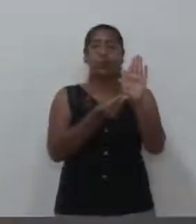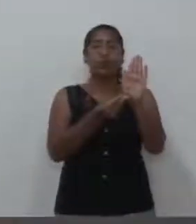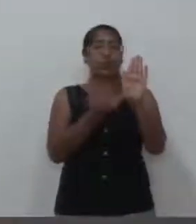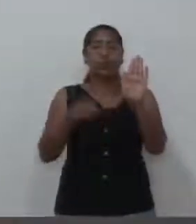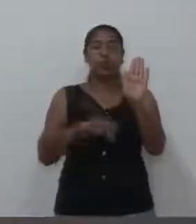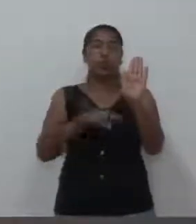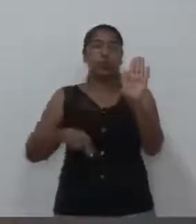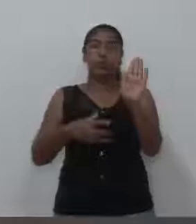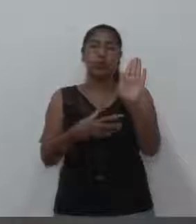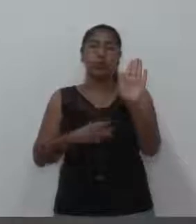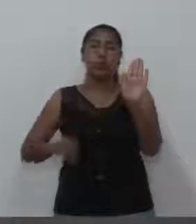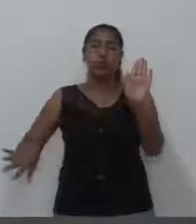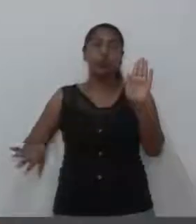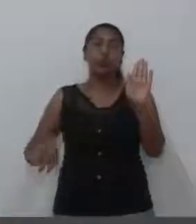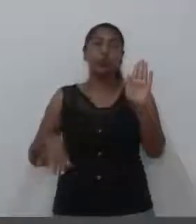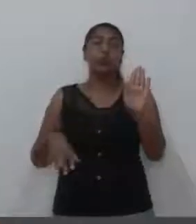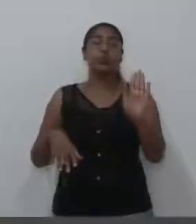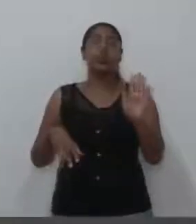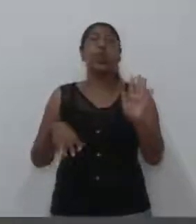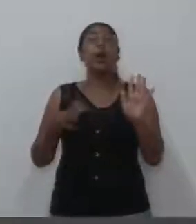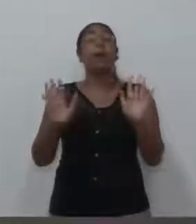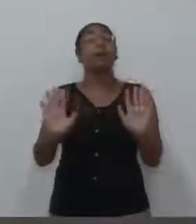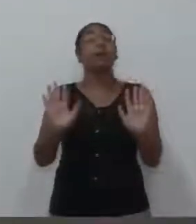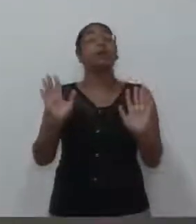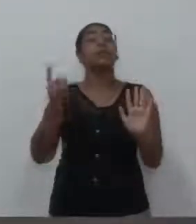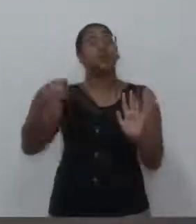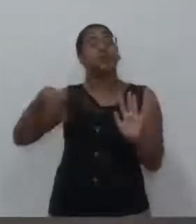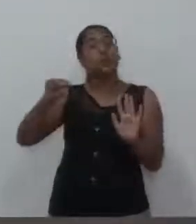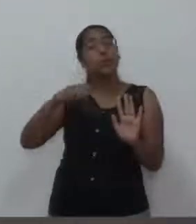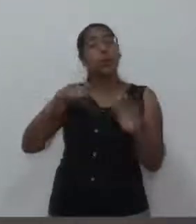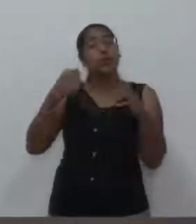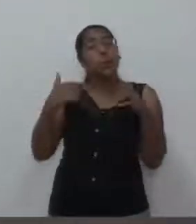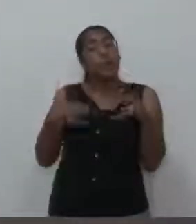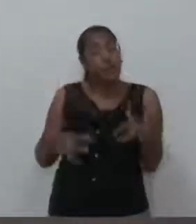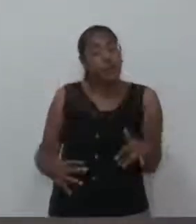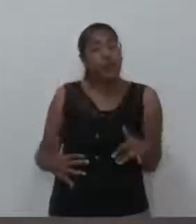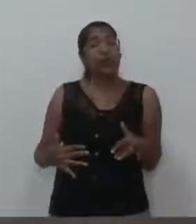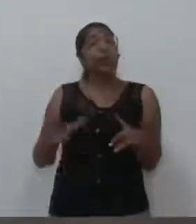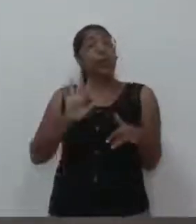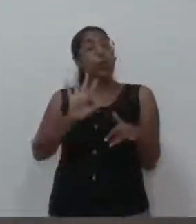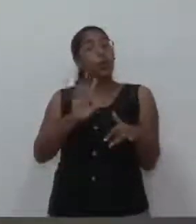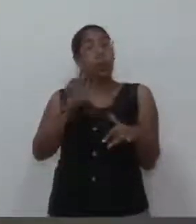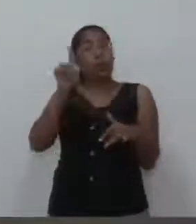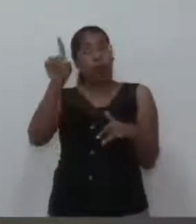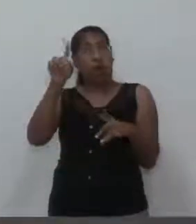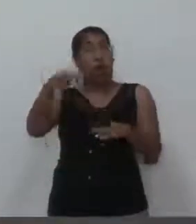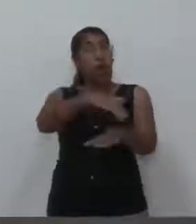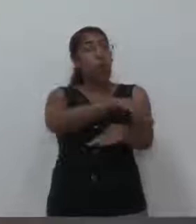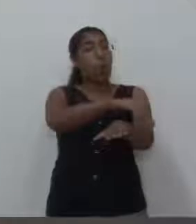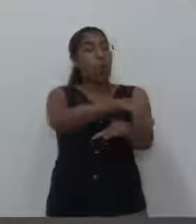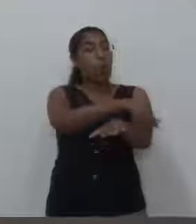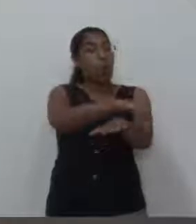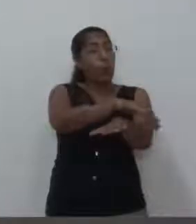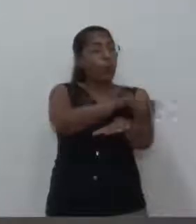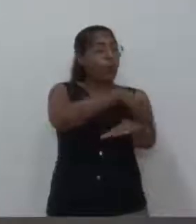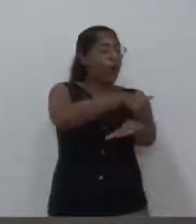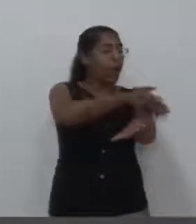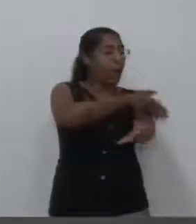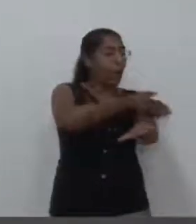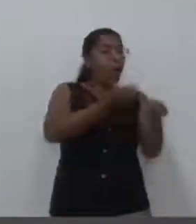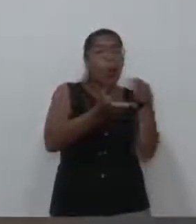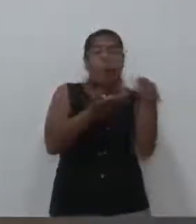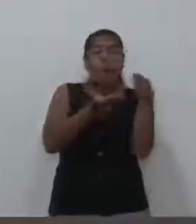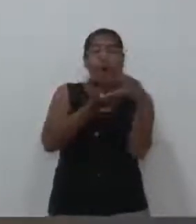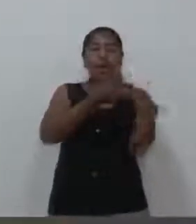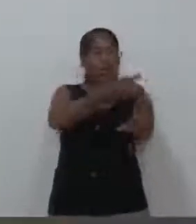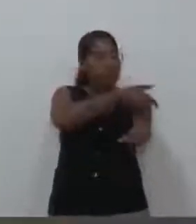o que estava sendo votado era apenas o que é de fato a rua, que ela começa na Edenotasca e termina na